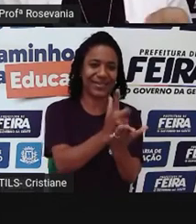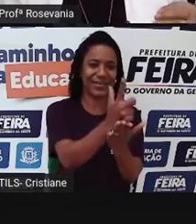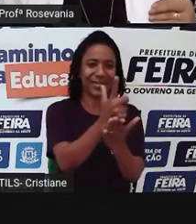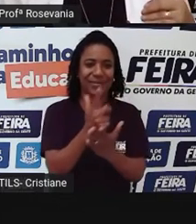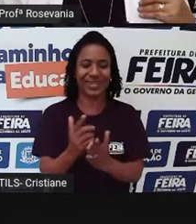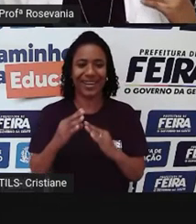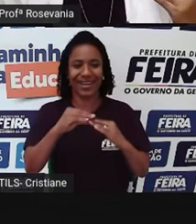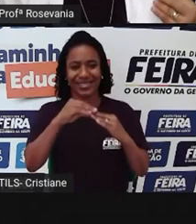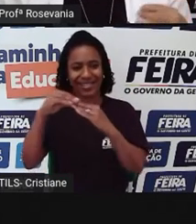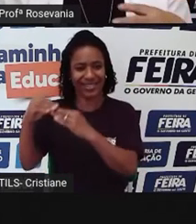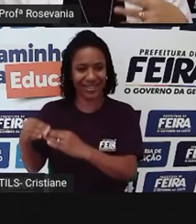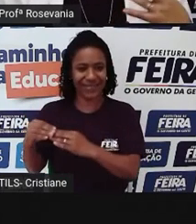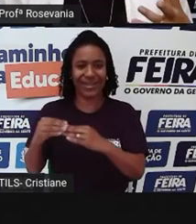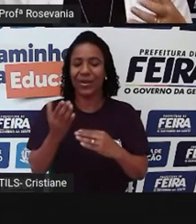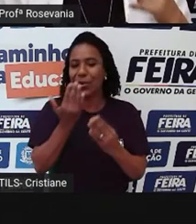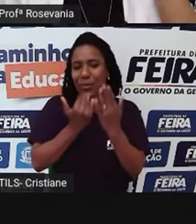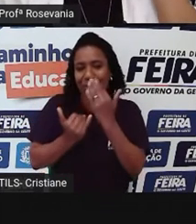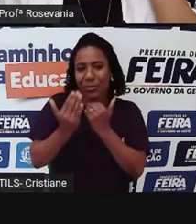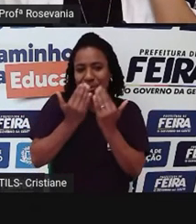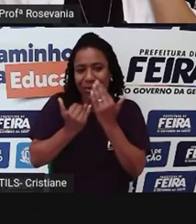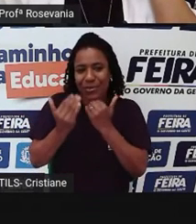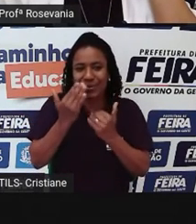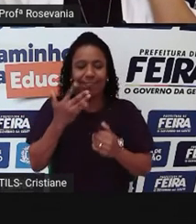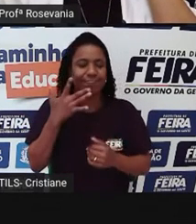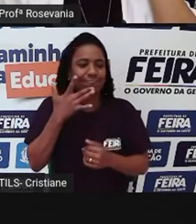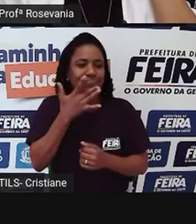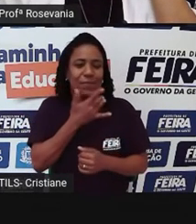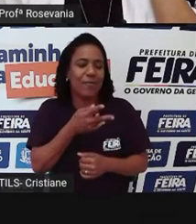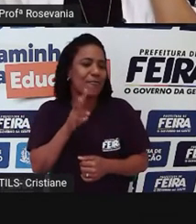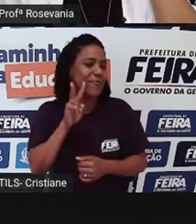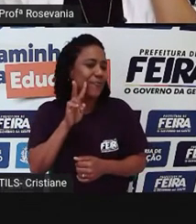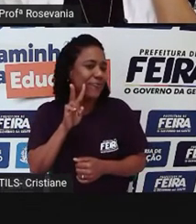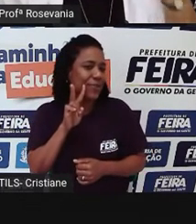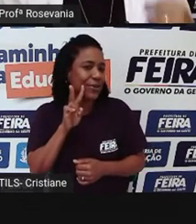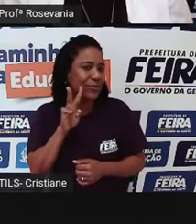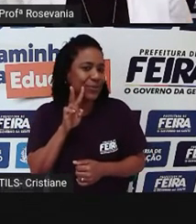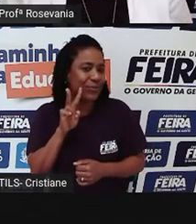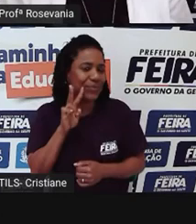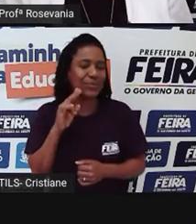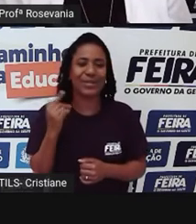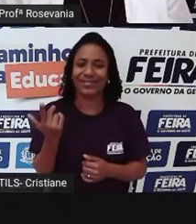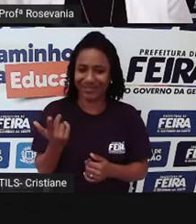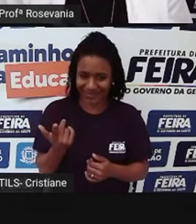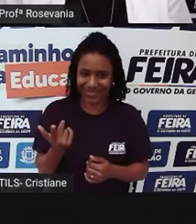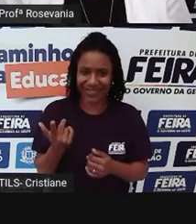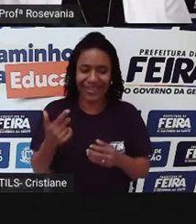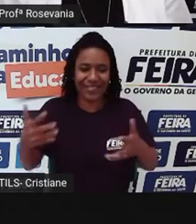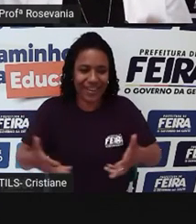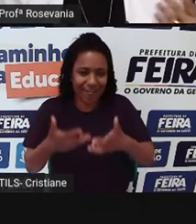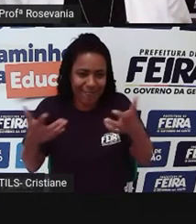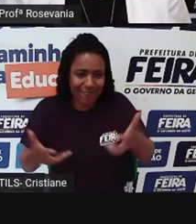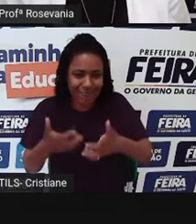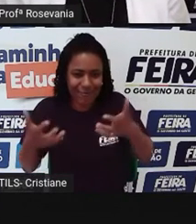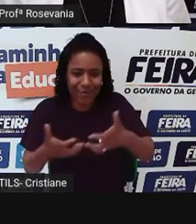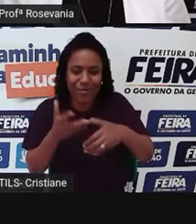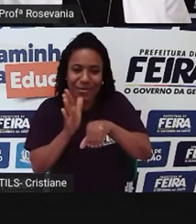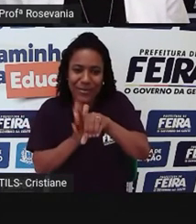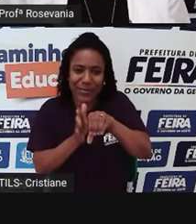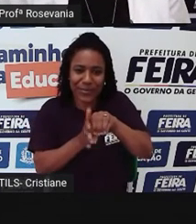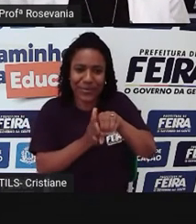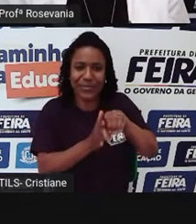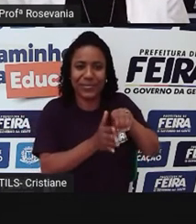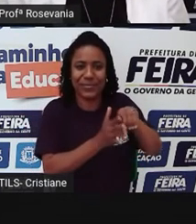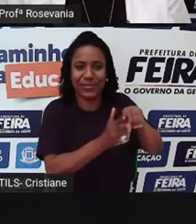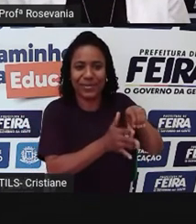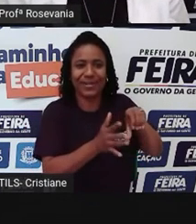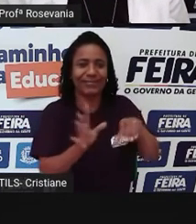Então, para quem gosta de uma boa verdura fresquinha ali, de um bom legume para fazer uma saladinha ou até mesmo botar